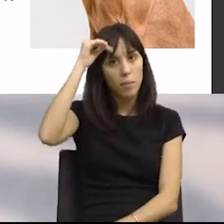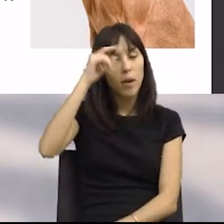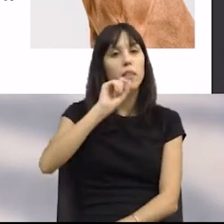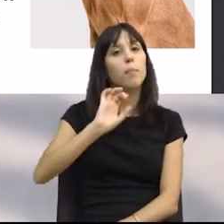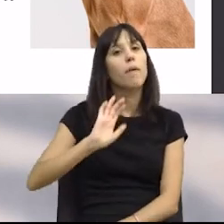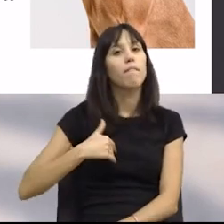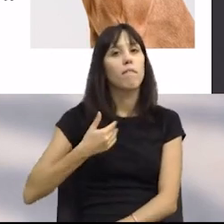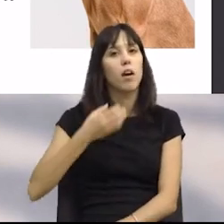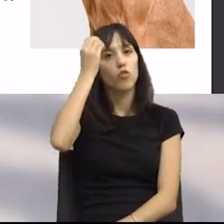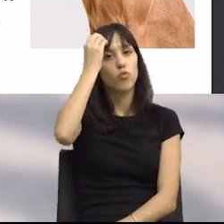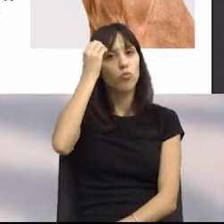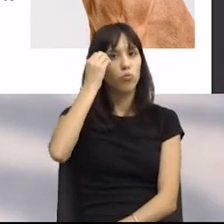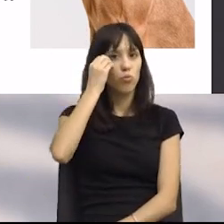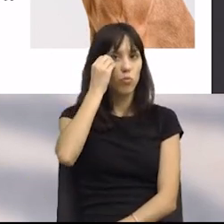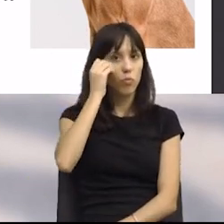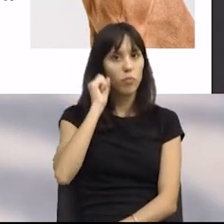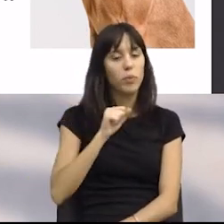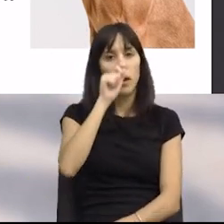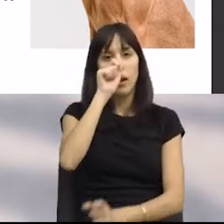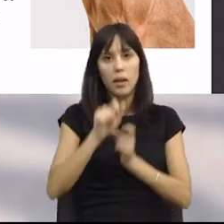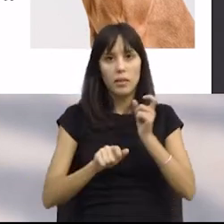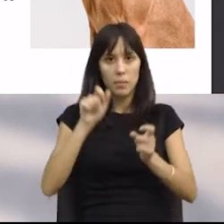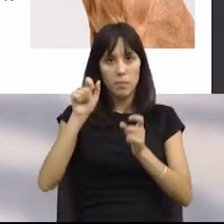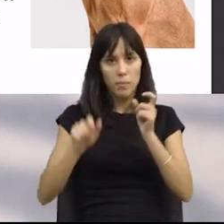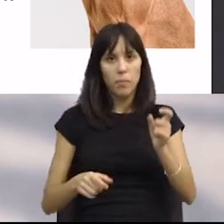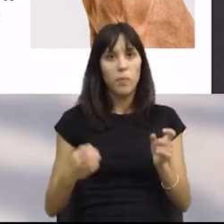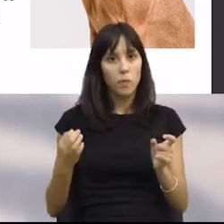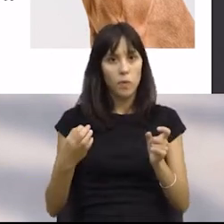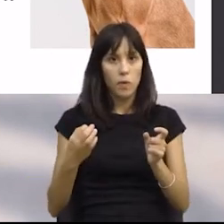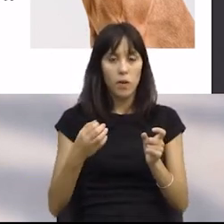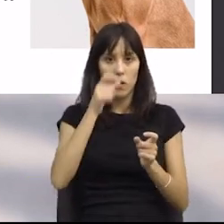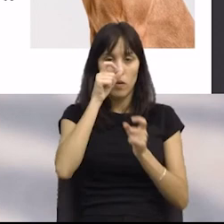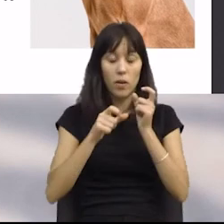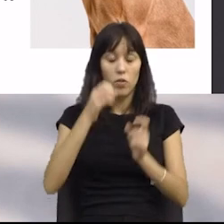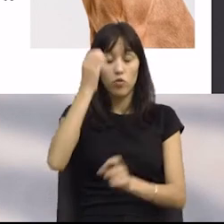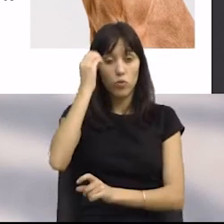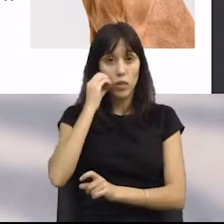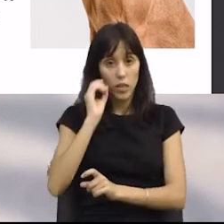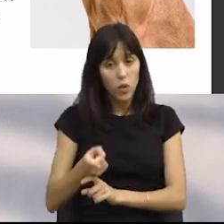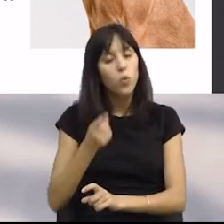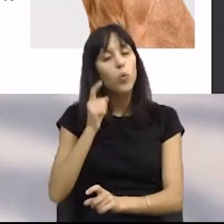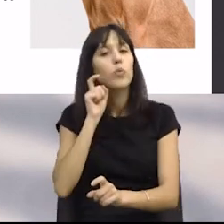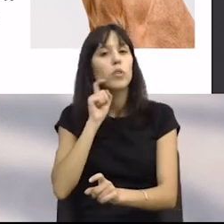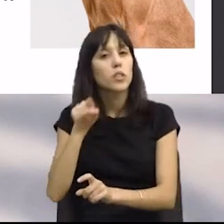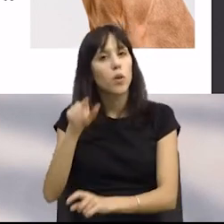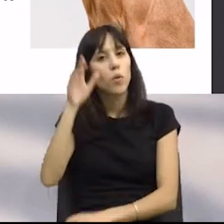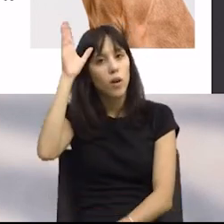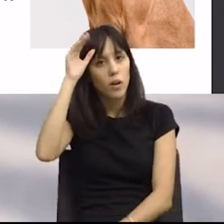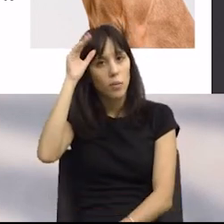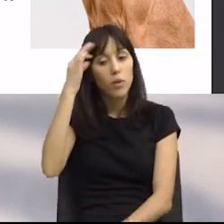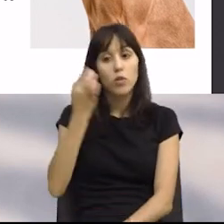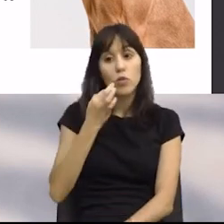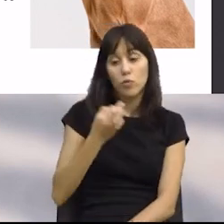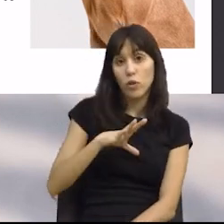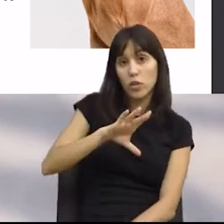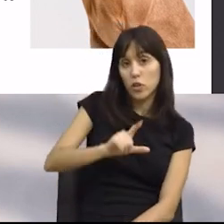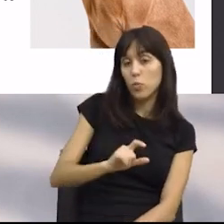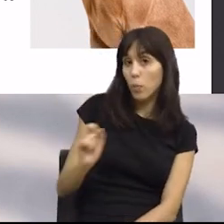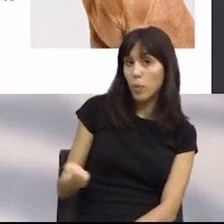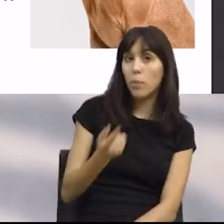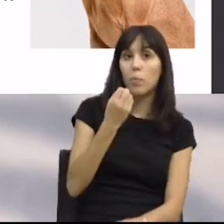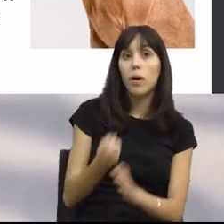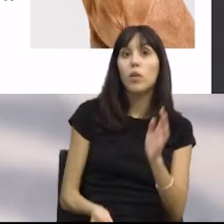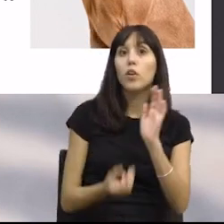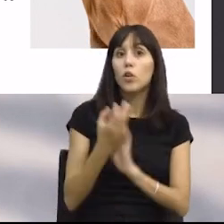jurídico dos animais. A verdade é que Lisboa foi pioneira na criação de uma provedoria dos animais à escala municipal, em